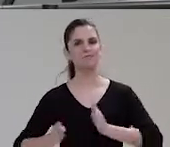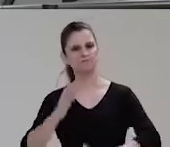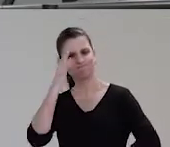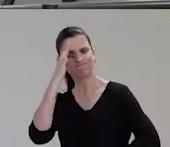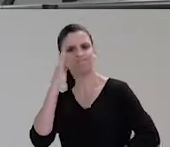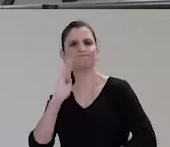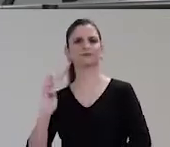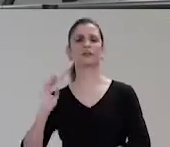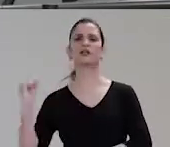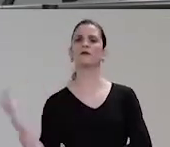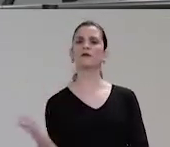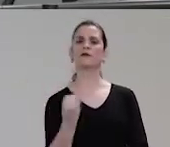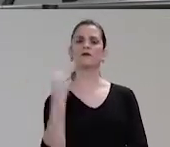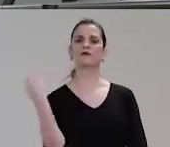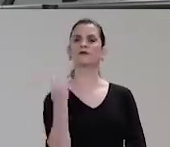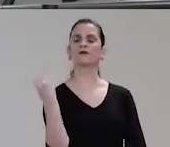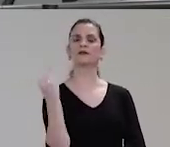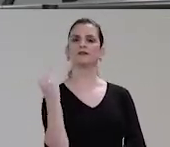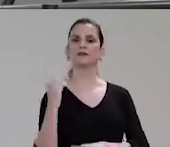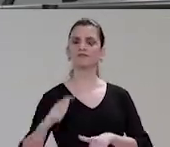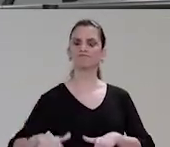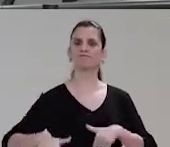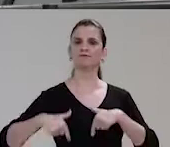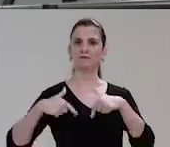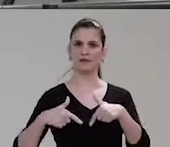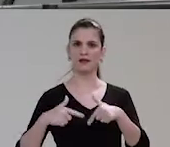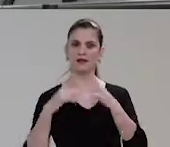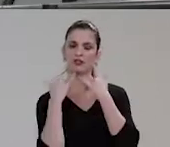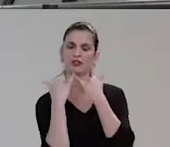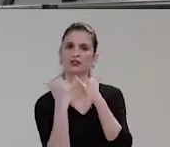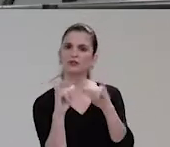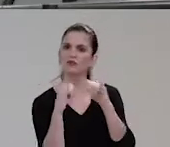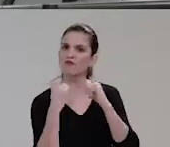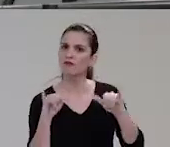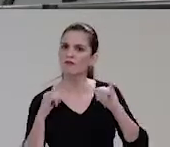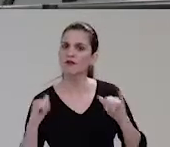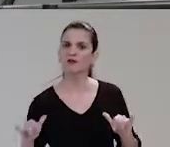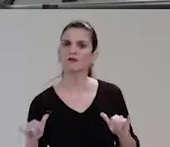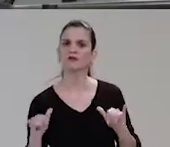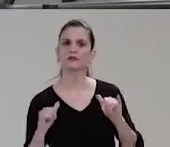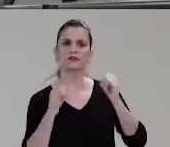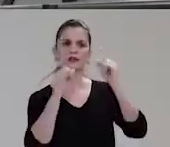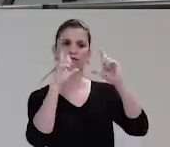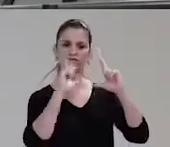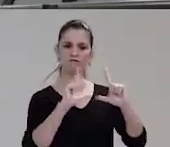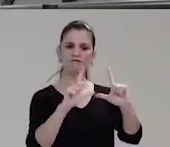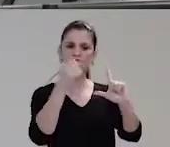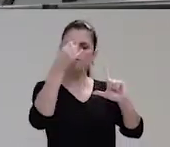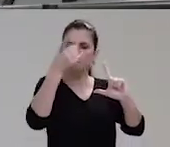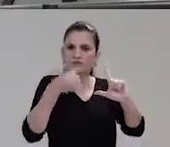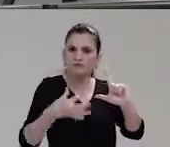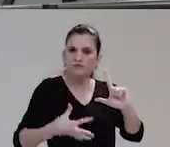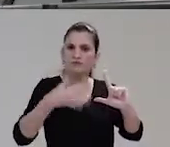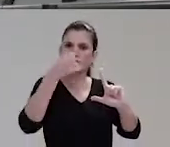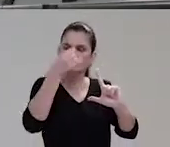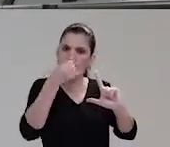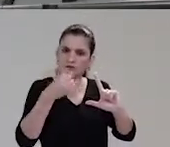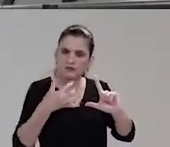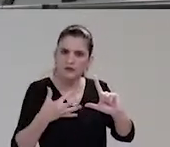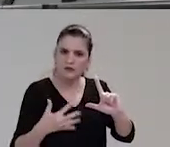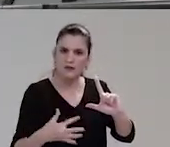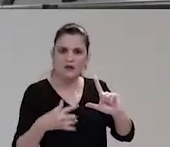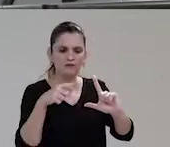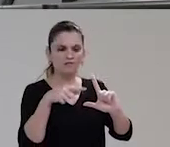fundamental, principalmente no que tange o acesso às informações. Então, a descrição das imagens,